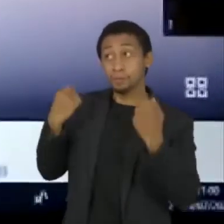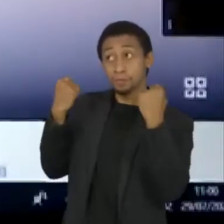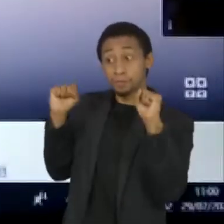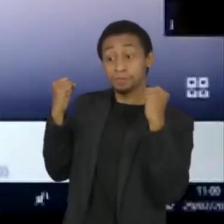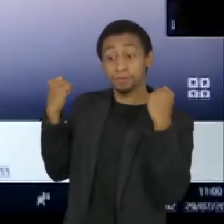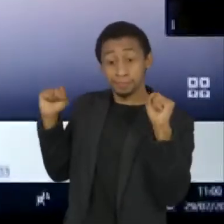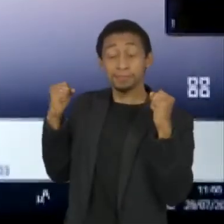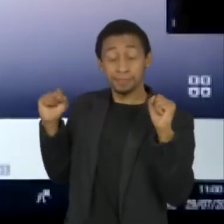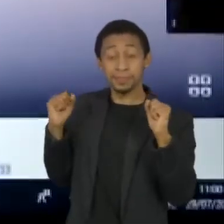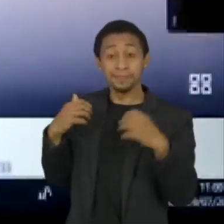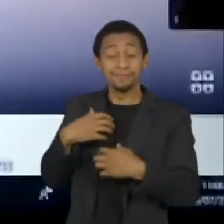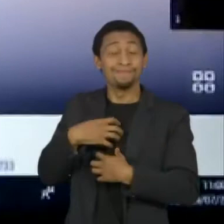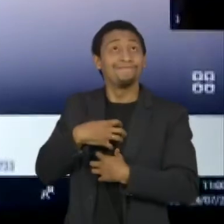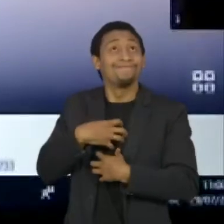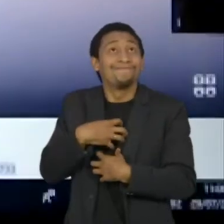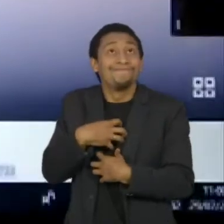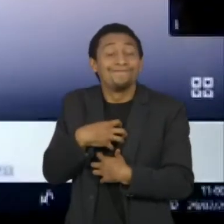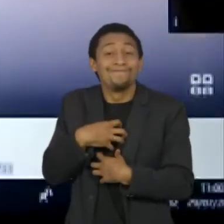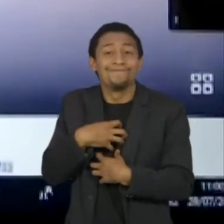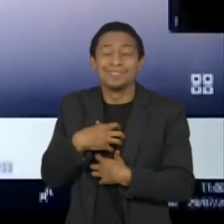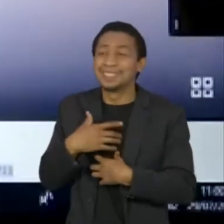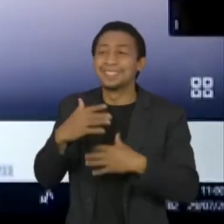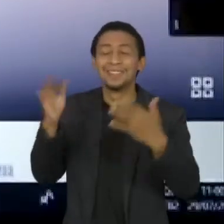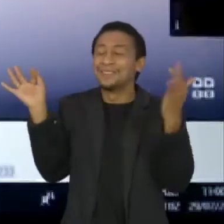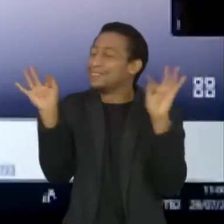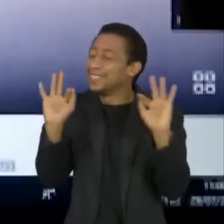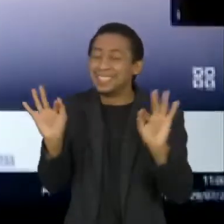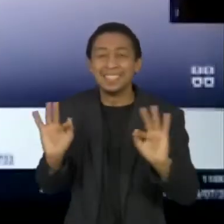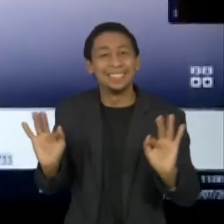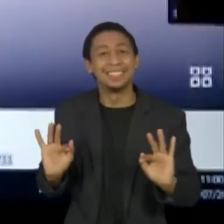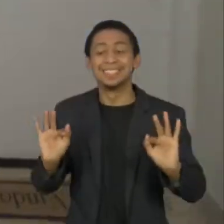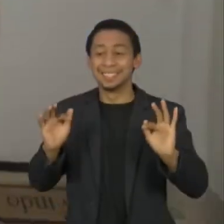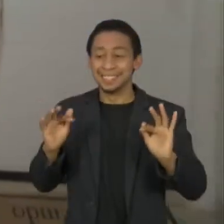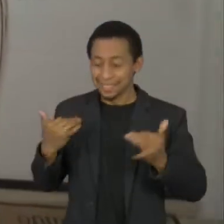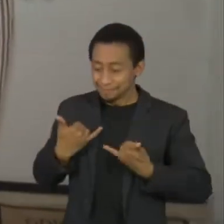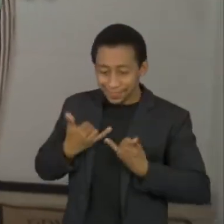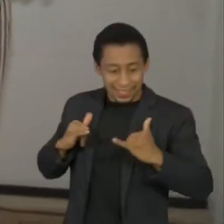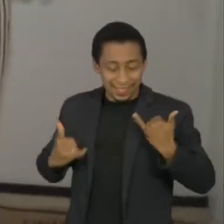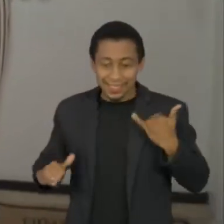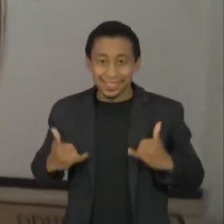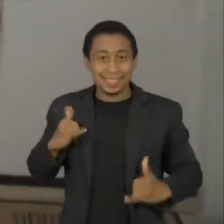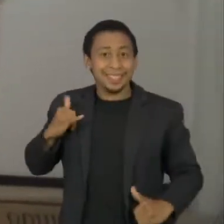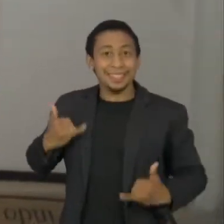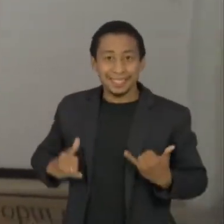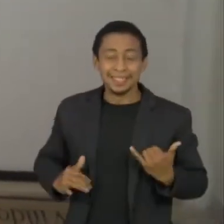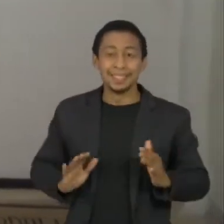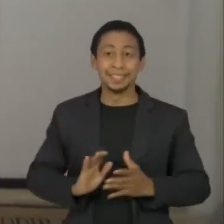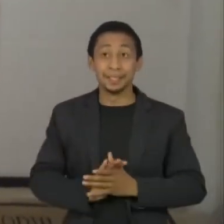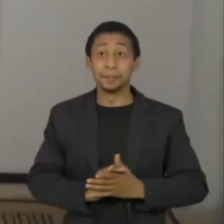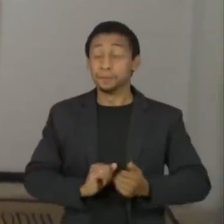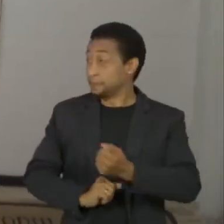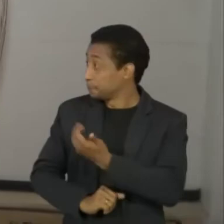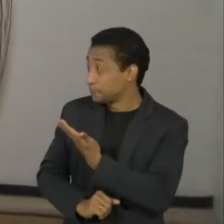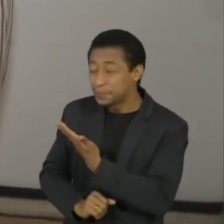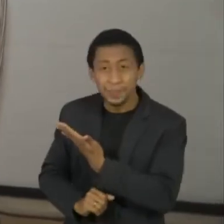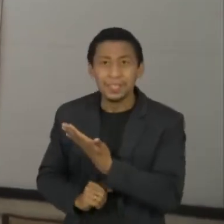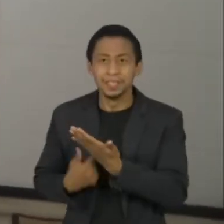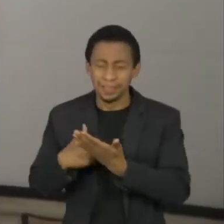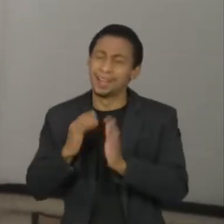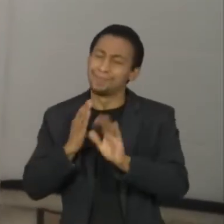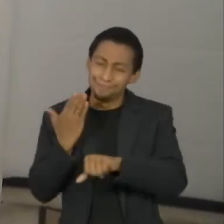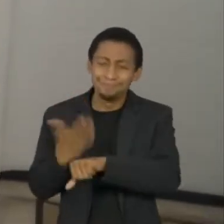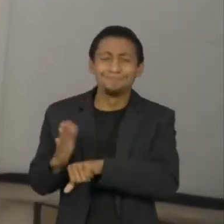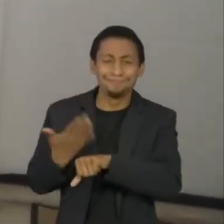eu fico mais feliz, mais disposta. Seu Nelson e Doniari estão craques em criar